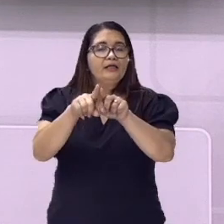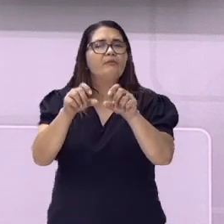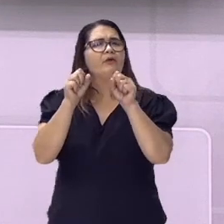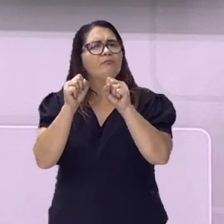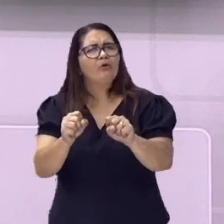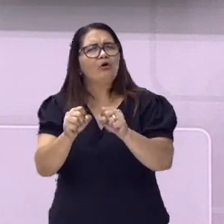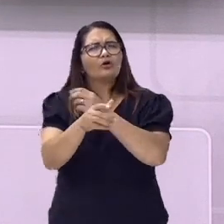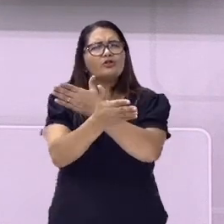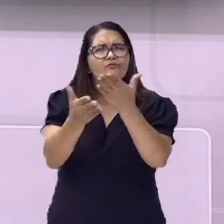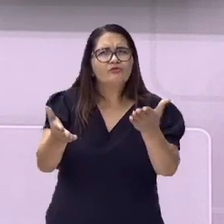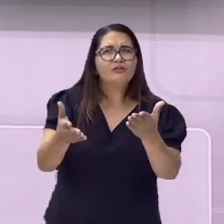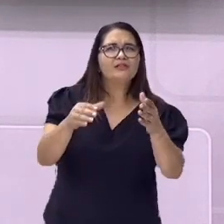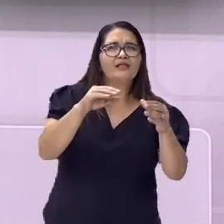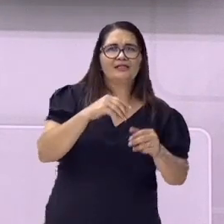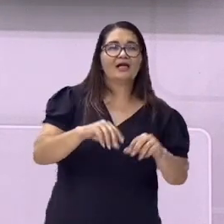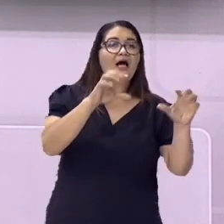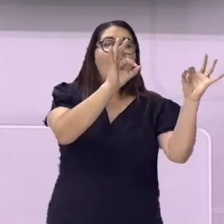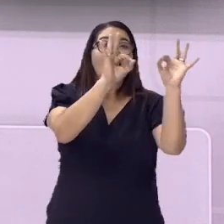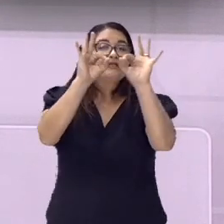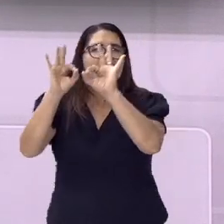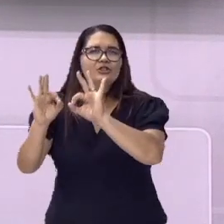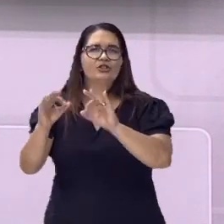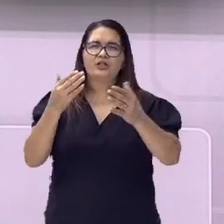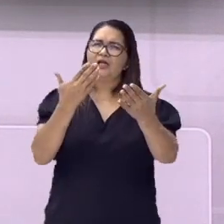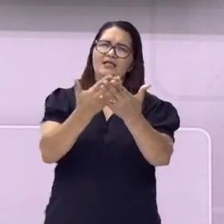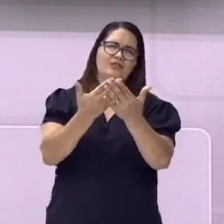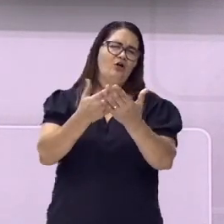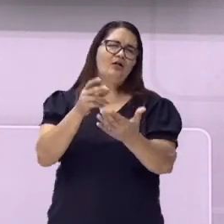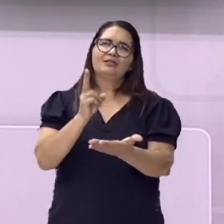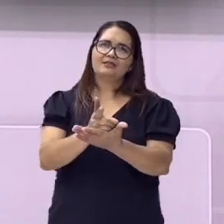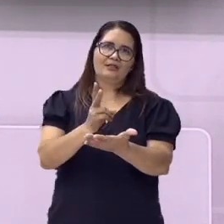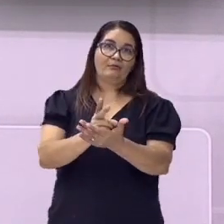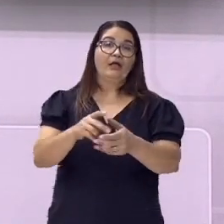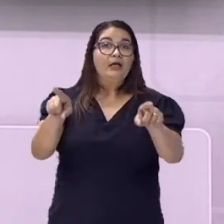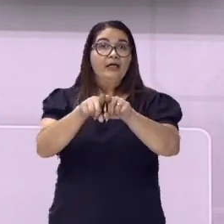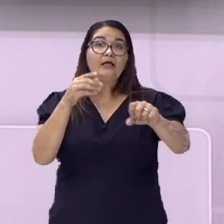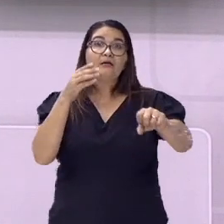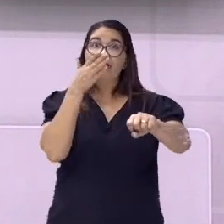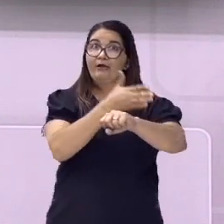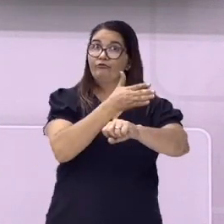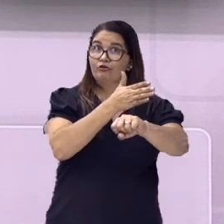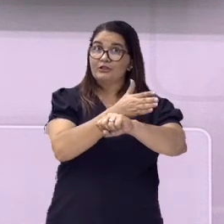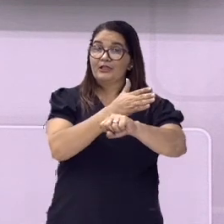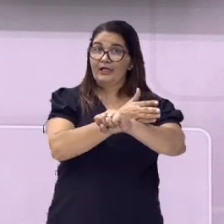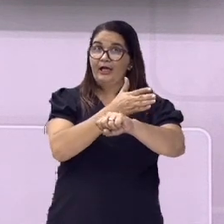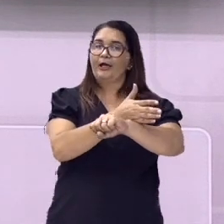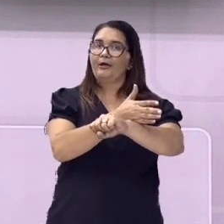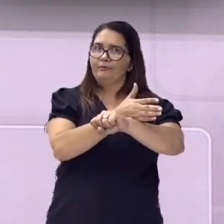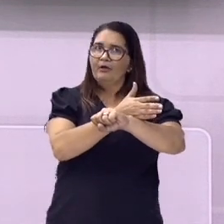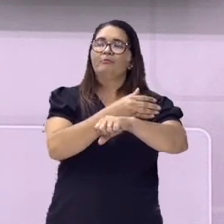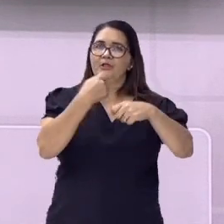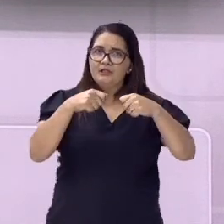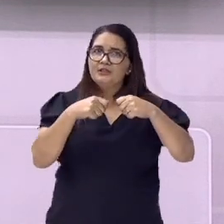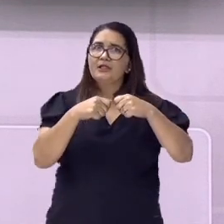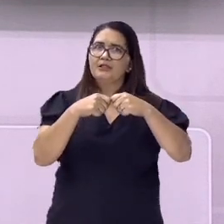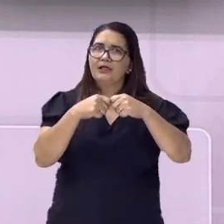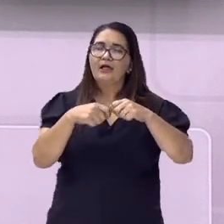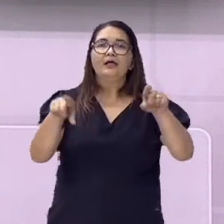poderá assistir as aulas quantas vezes você quiser. Cadastre-se também na plataforma smedgv.com.br